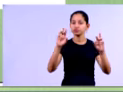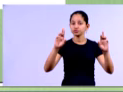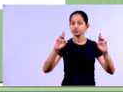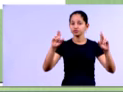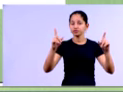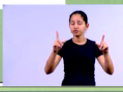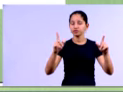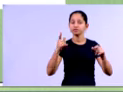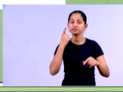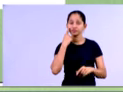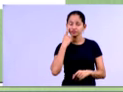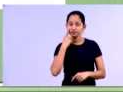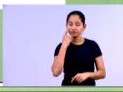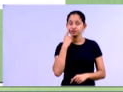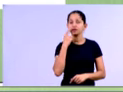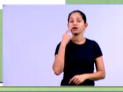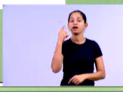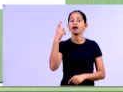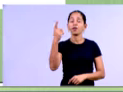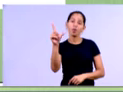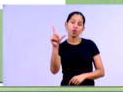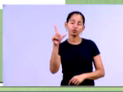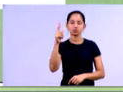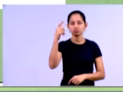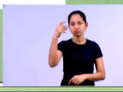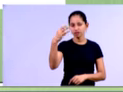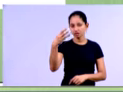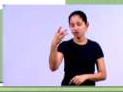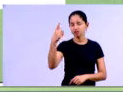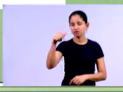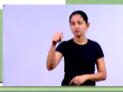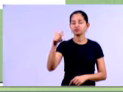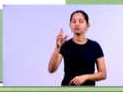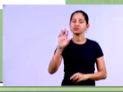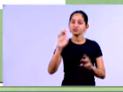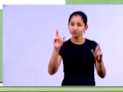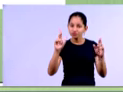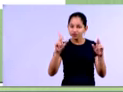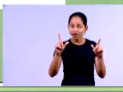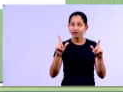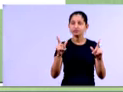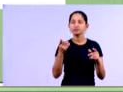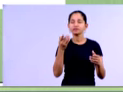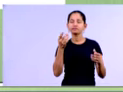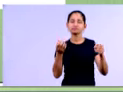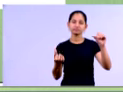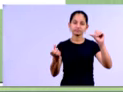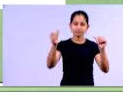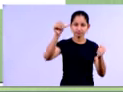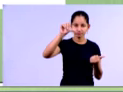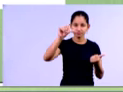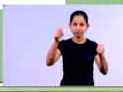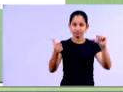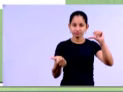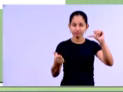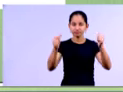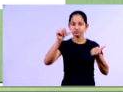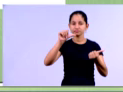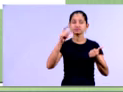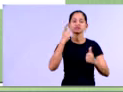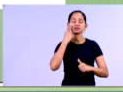100, nós vamos encontrar uma análise vertical de 3,59%. Então, podem ver na análise aqui do lado, gente, que nós fizemos, tá,